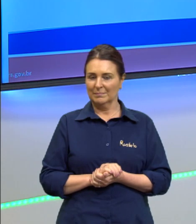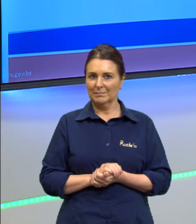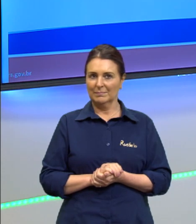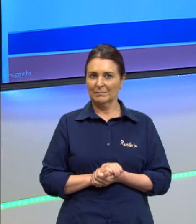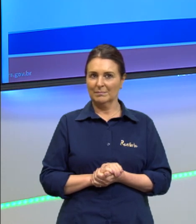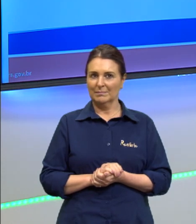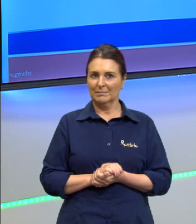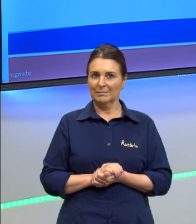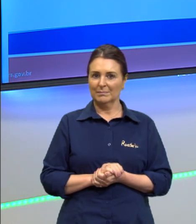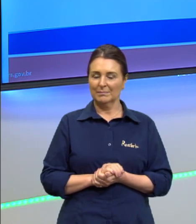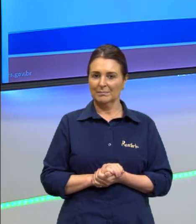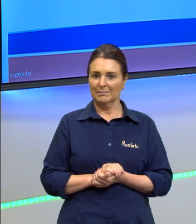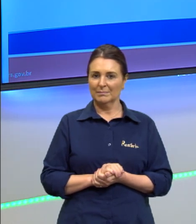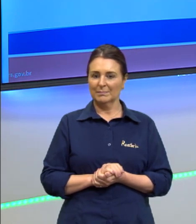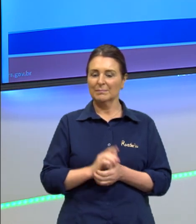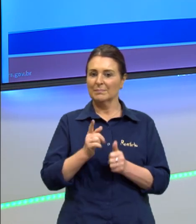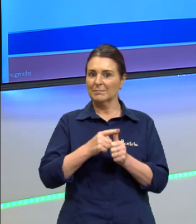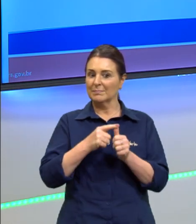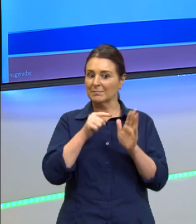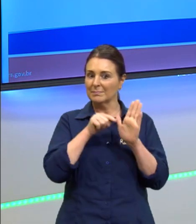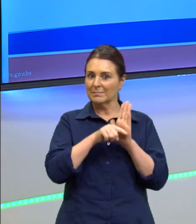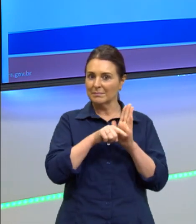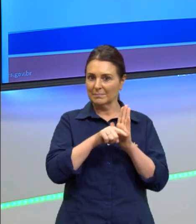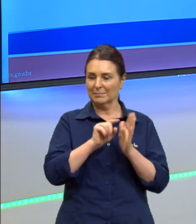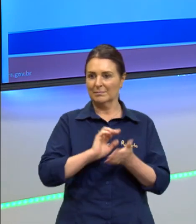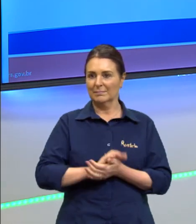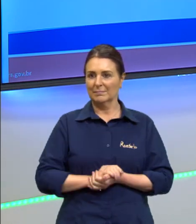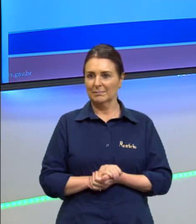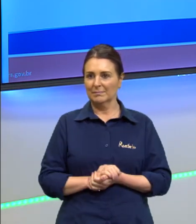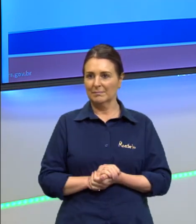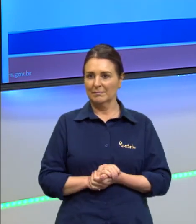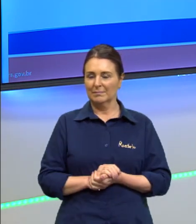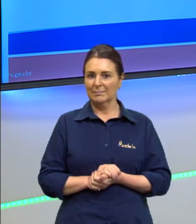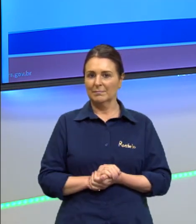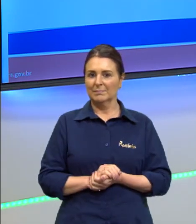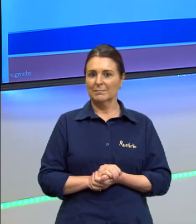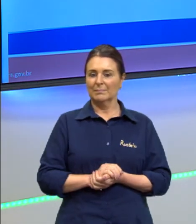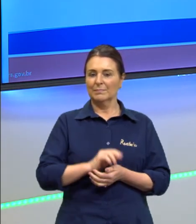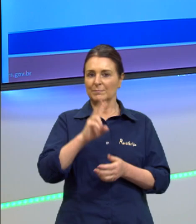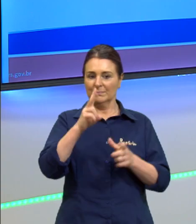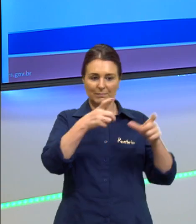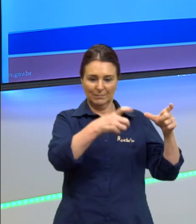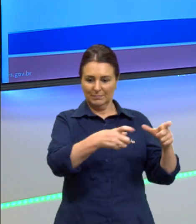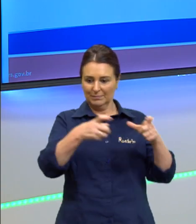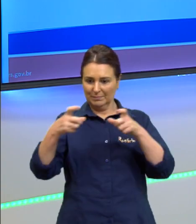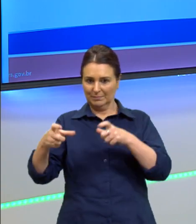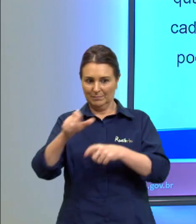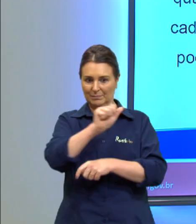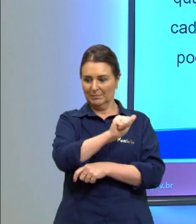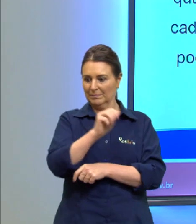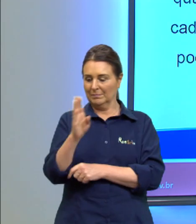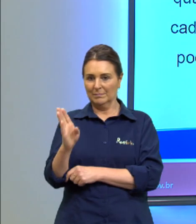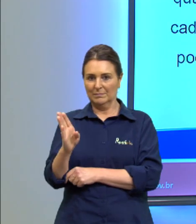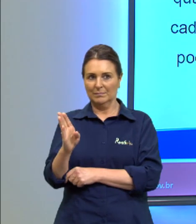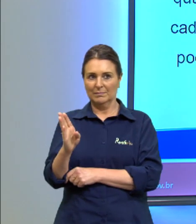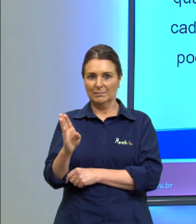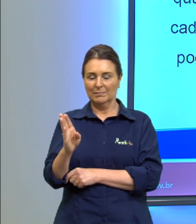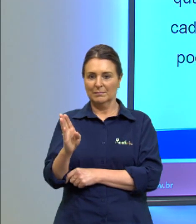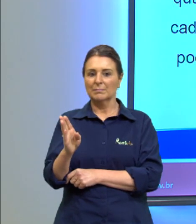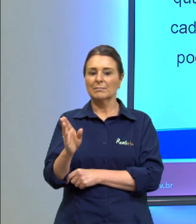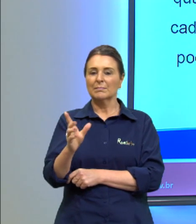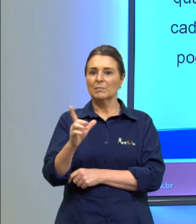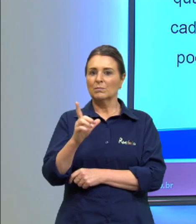Então vamos lá com a nossa primeira questão. Dois reservatórios, A e B, são